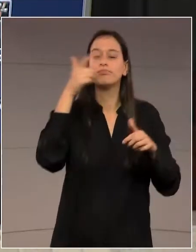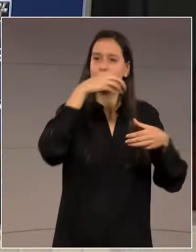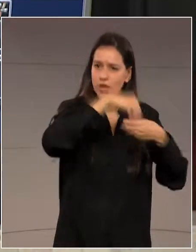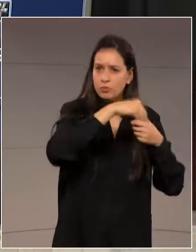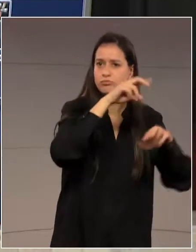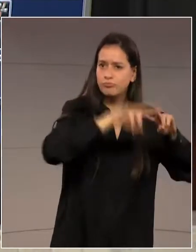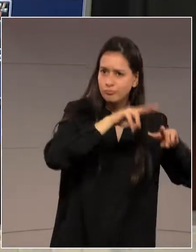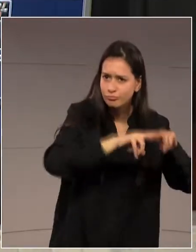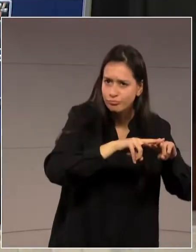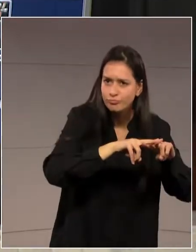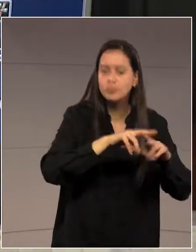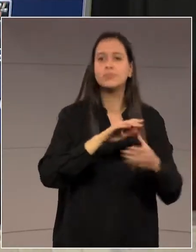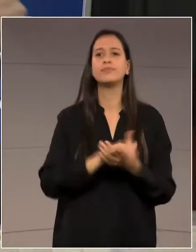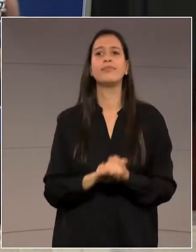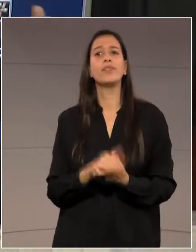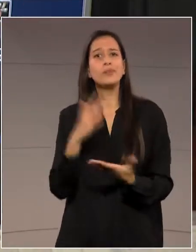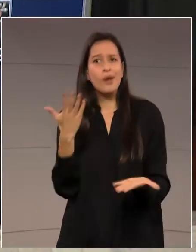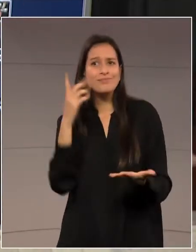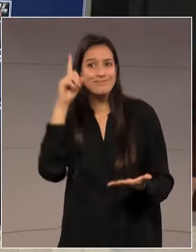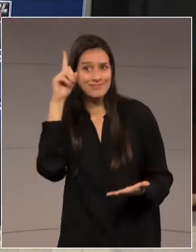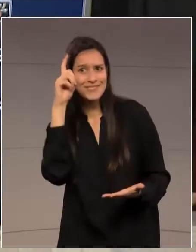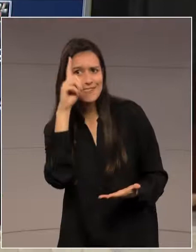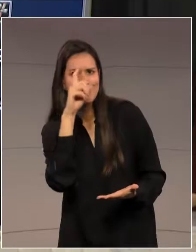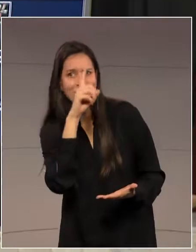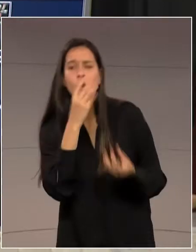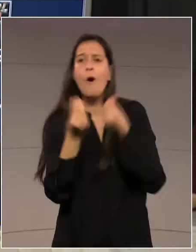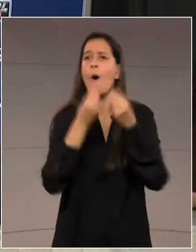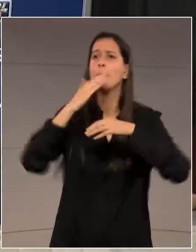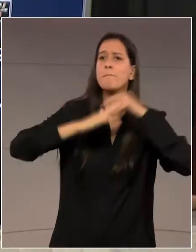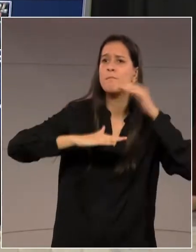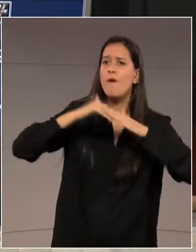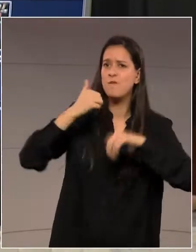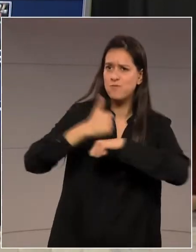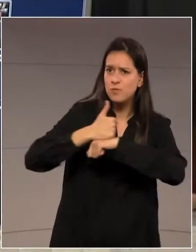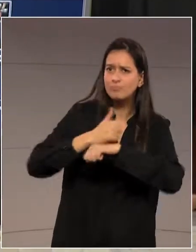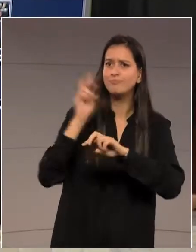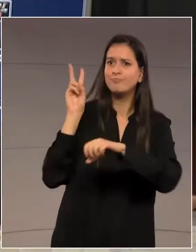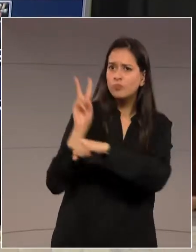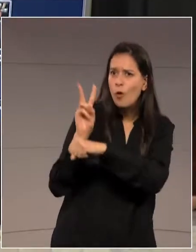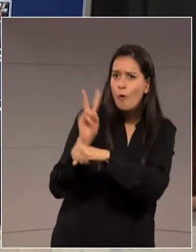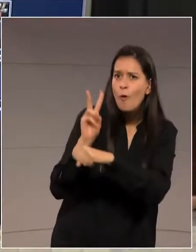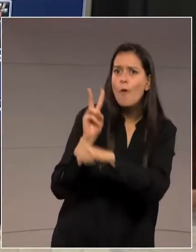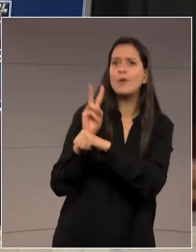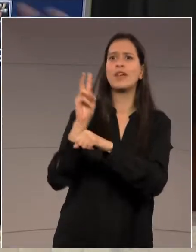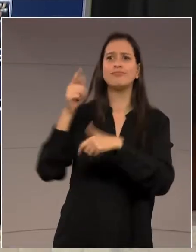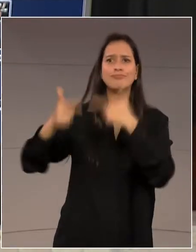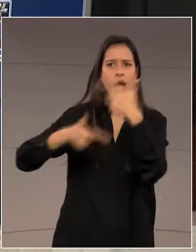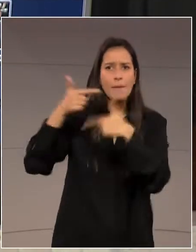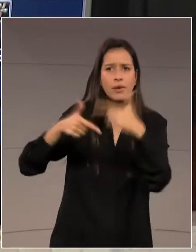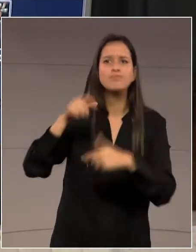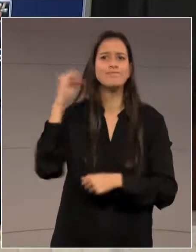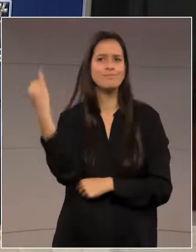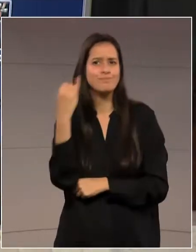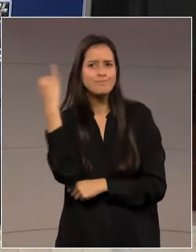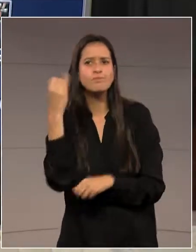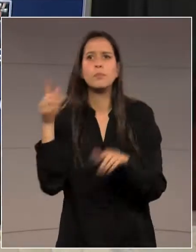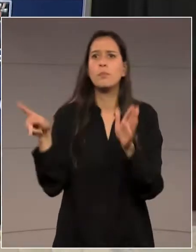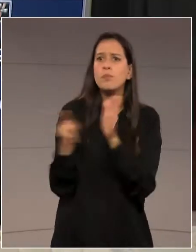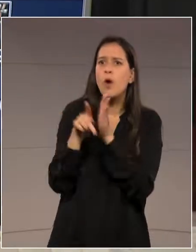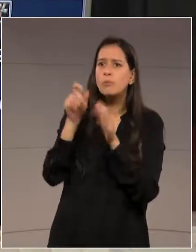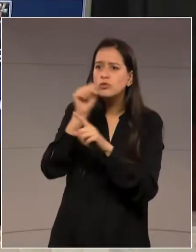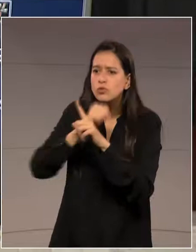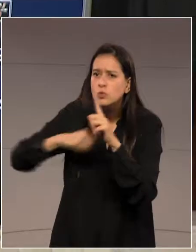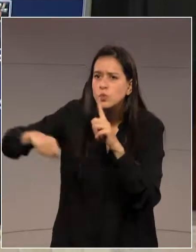para os agentes penitenciários darem conta desse trabalho que é muito importante para a sociedade paranaense.